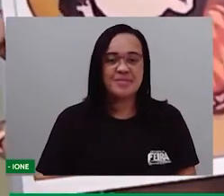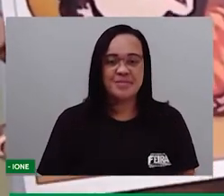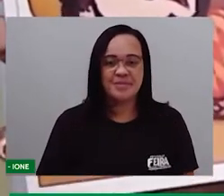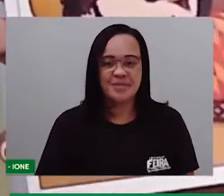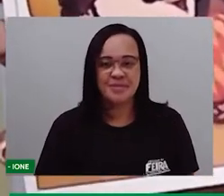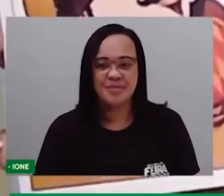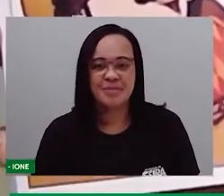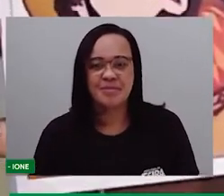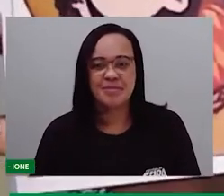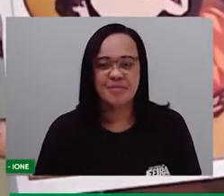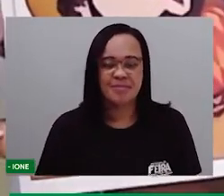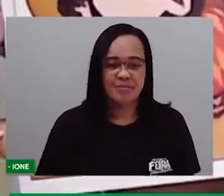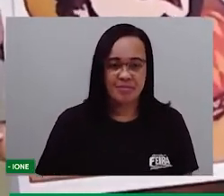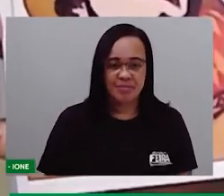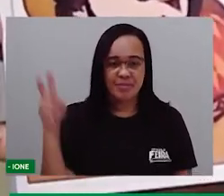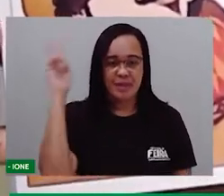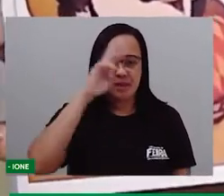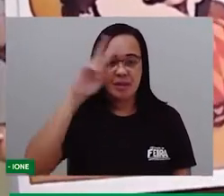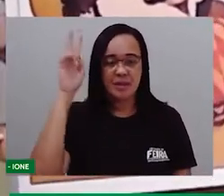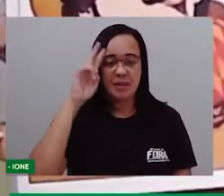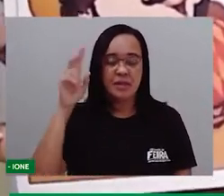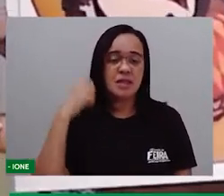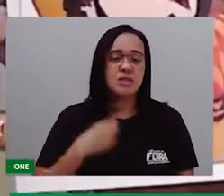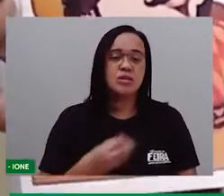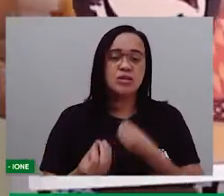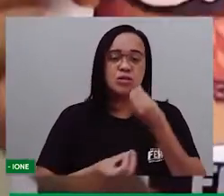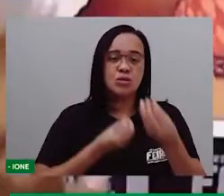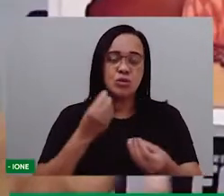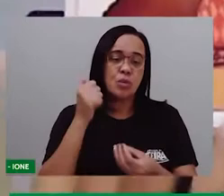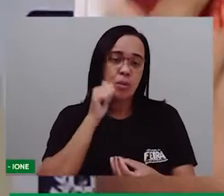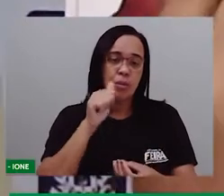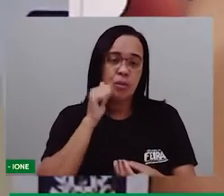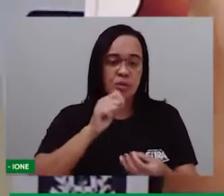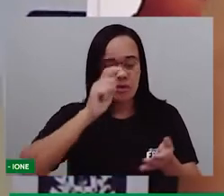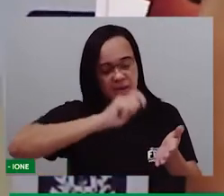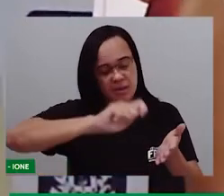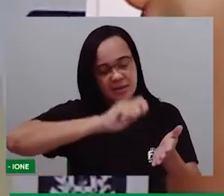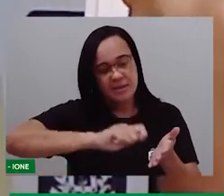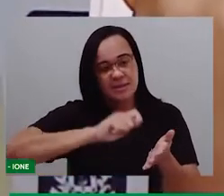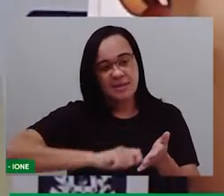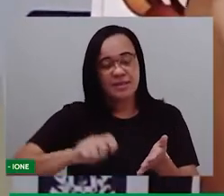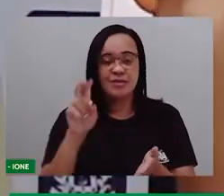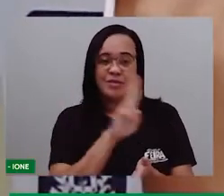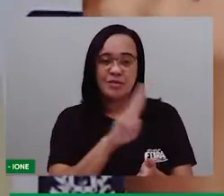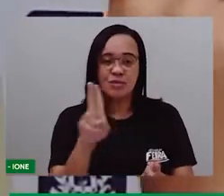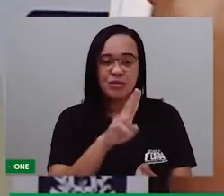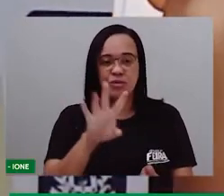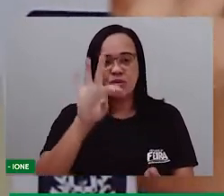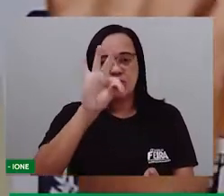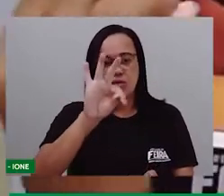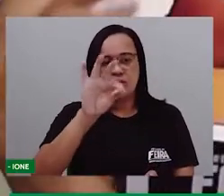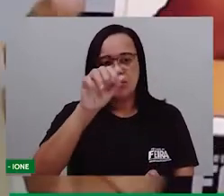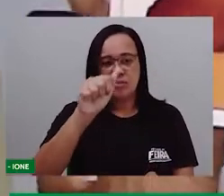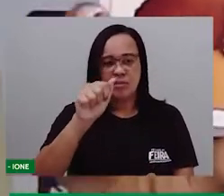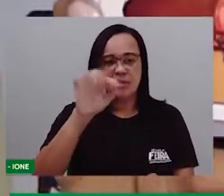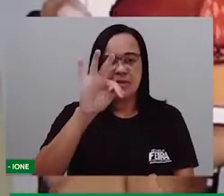Ele foi escrito pela autora Tatiana Bellic. Olha o nome dele aqui.